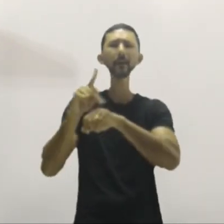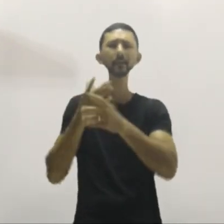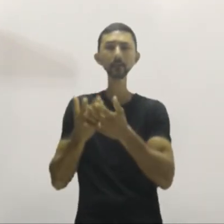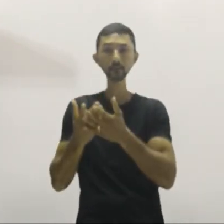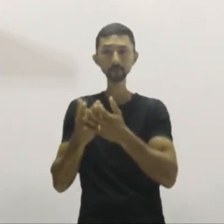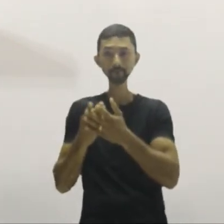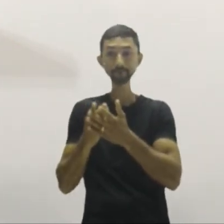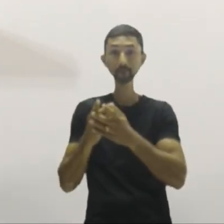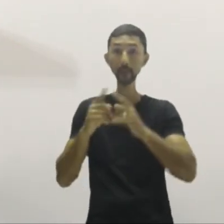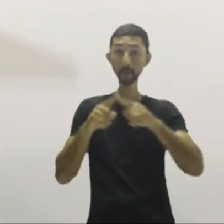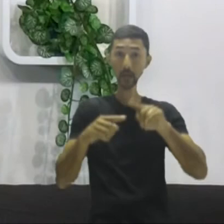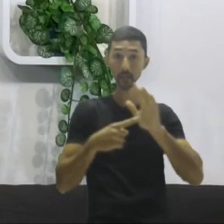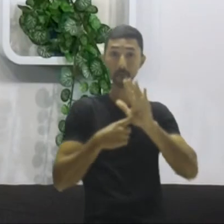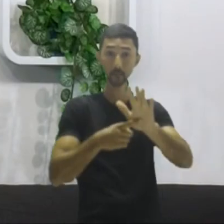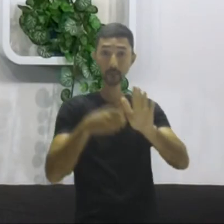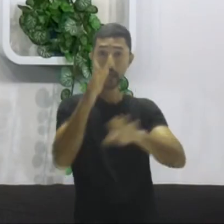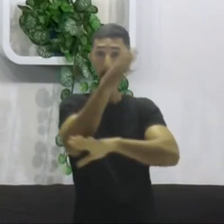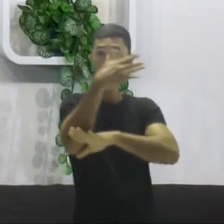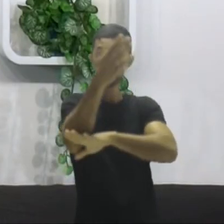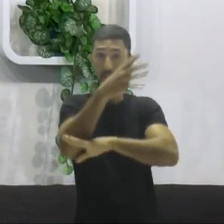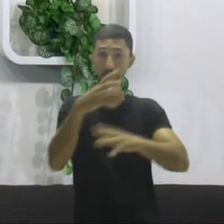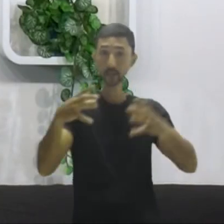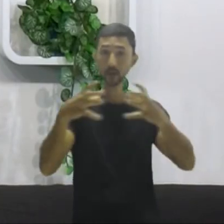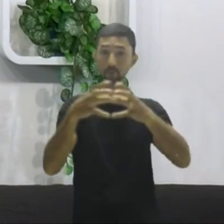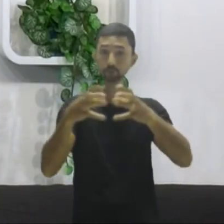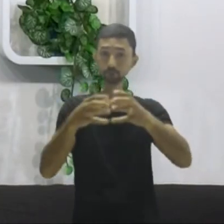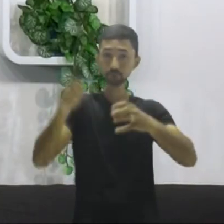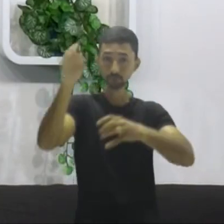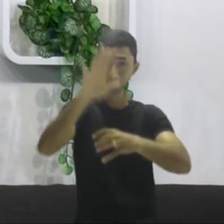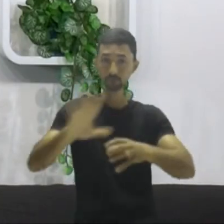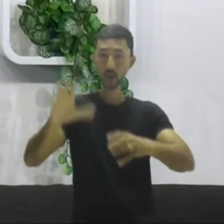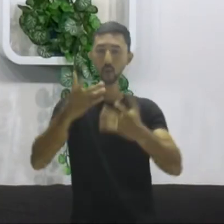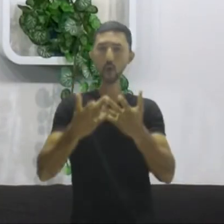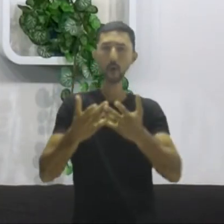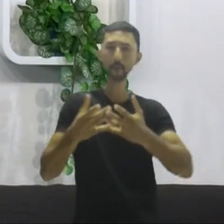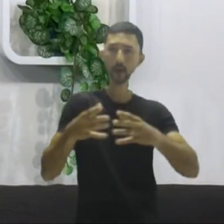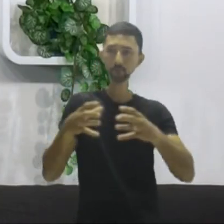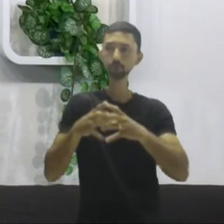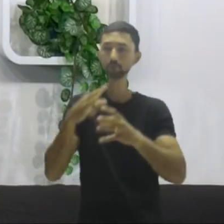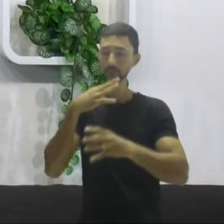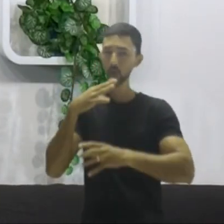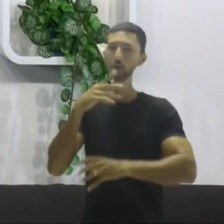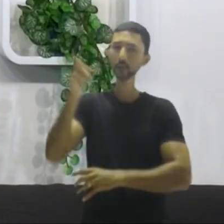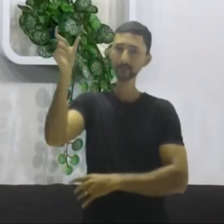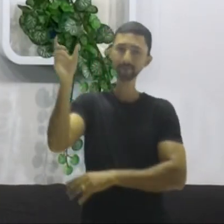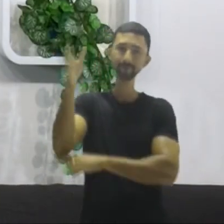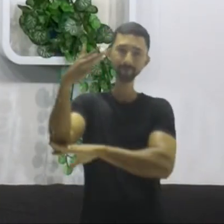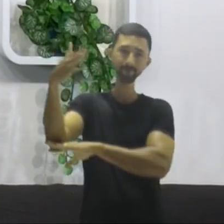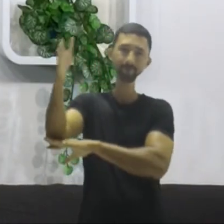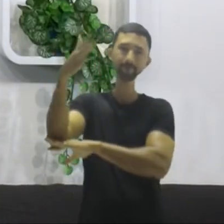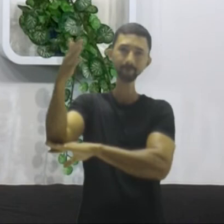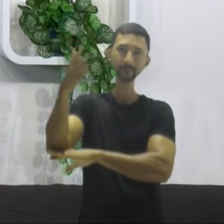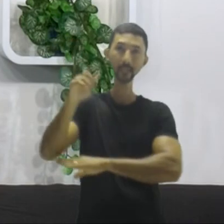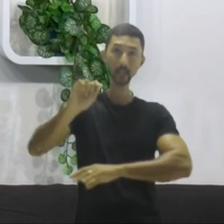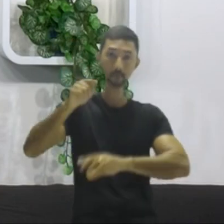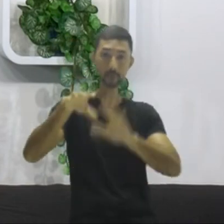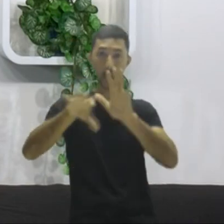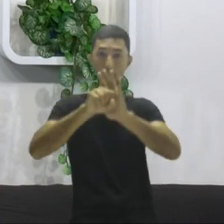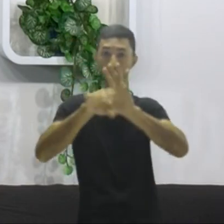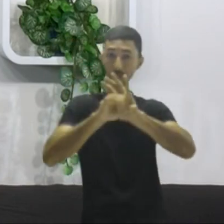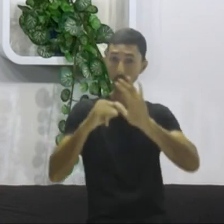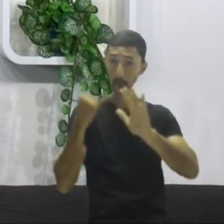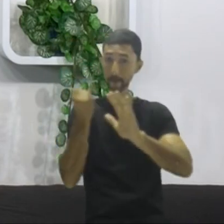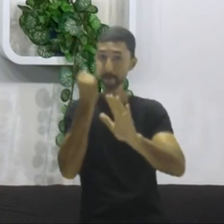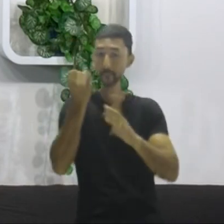Europeia do que a bandeira de países que estão na União Europeia. Significa dizer que é um símbolo